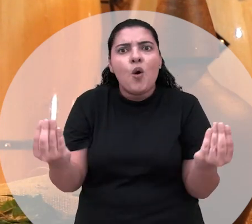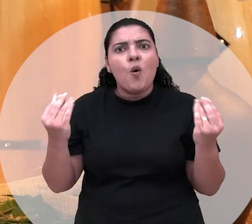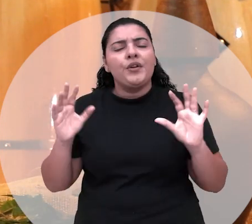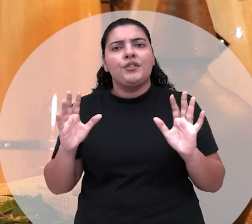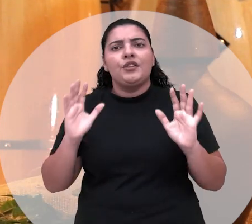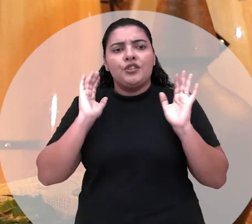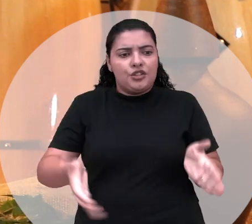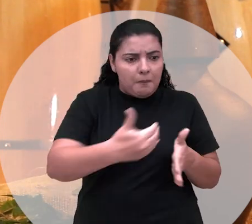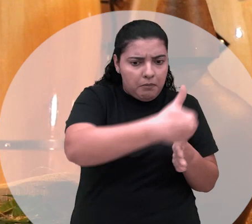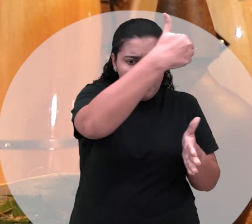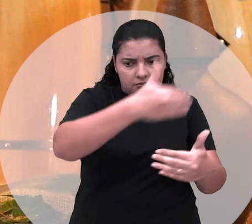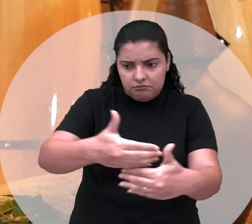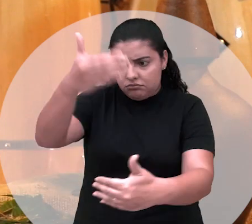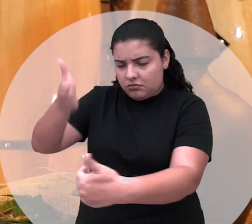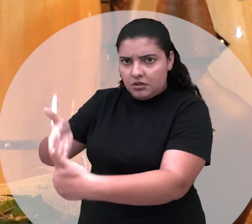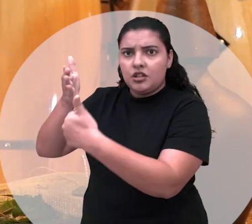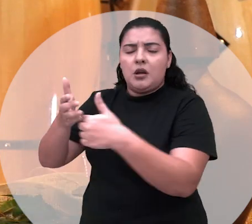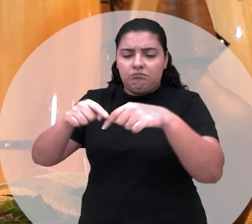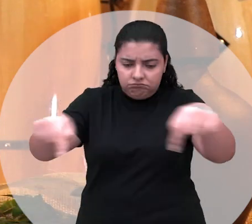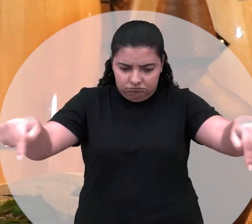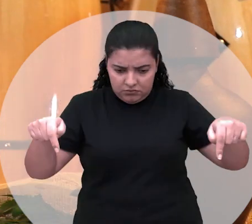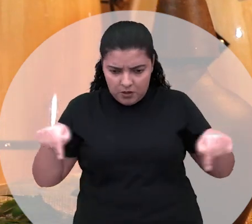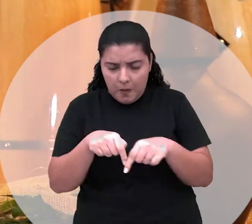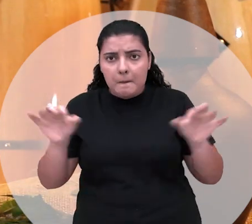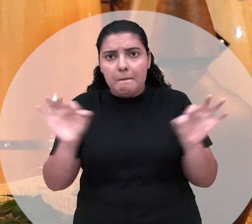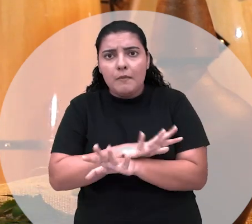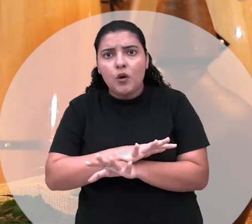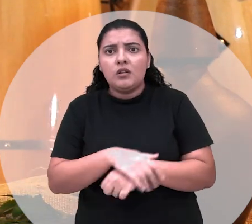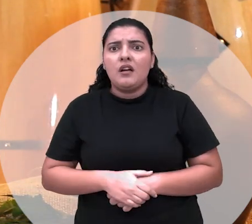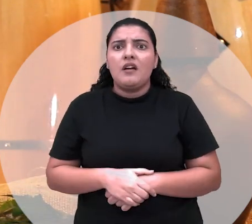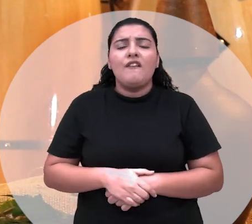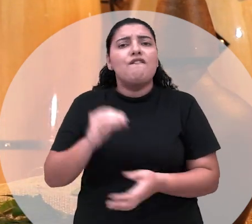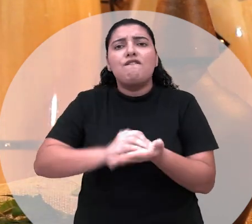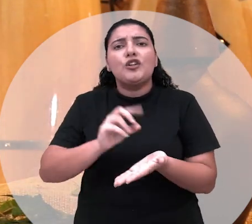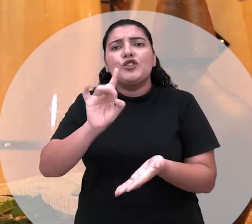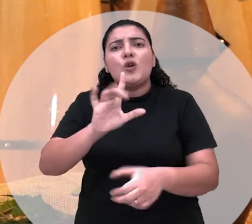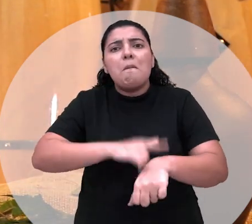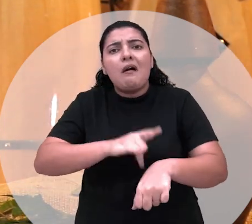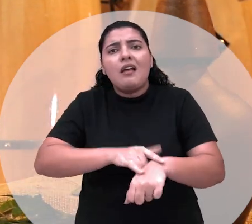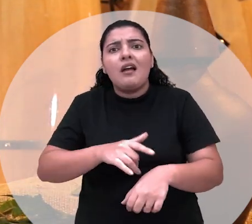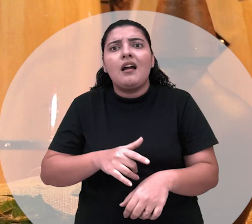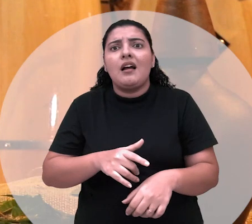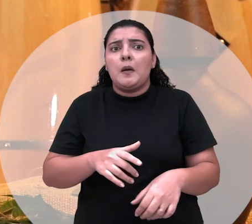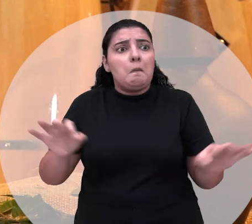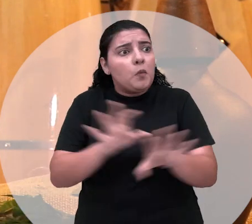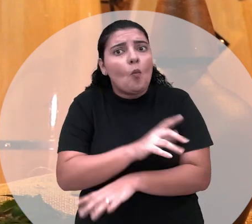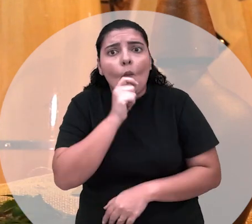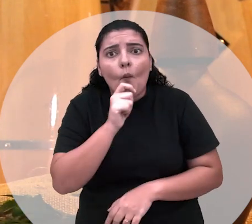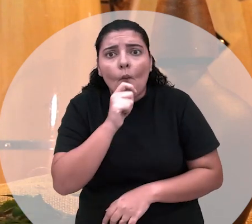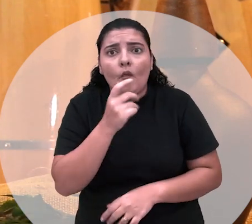Porque eu já fechei o L, eu já fiz o salão todinho do terreiro, já tá quase tudo feito a foto, só a parede do banheiro. E o tijolo não acaba.